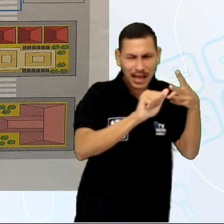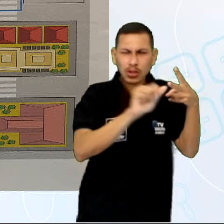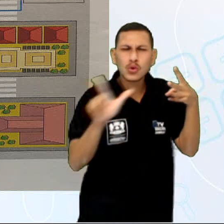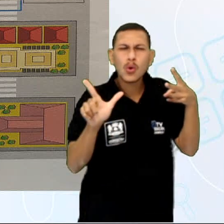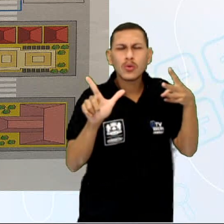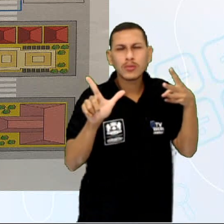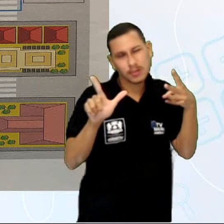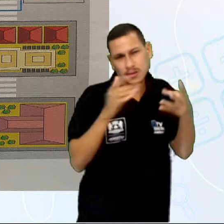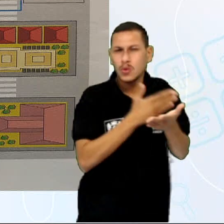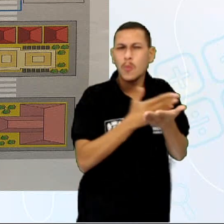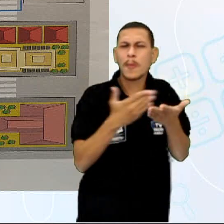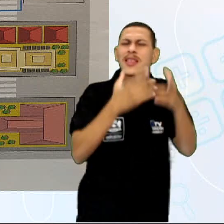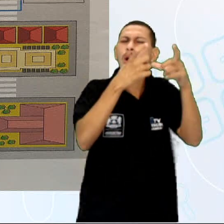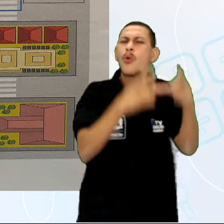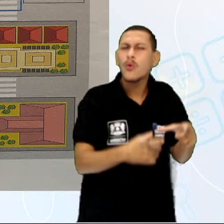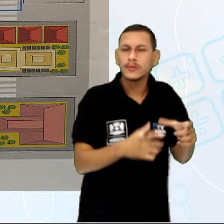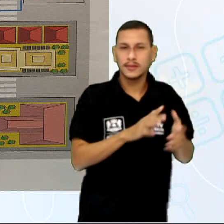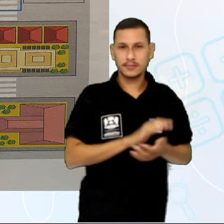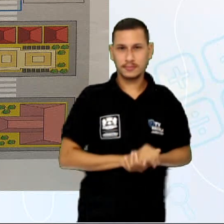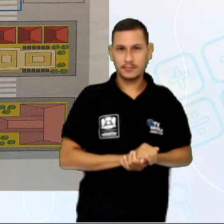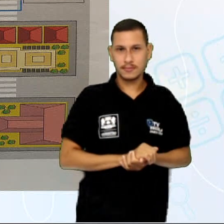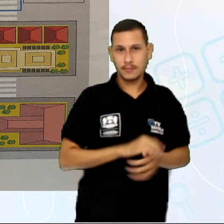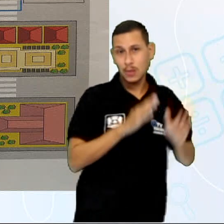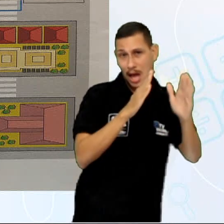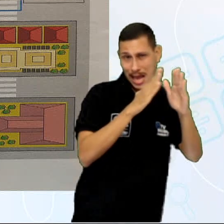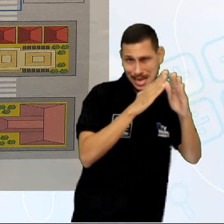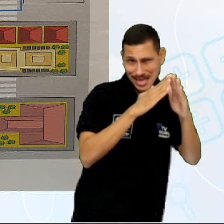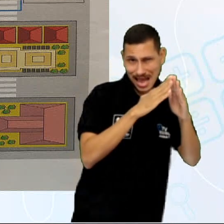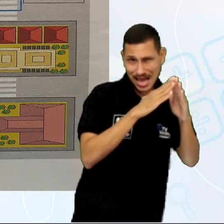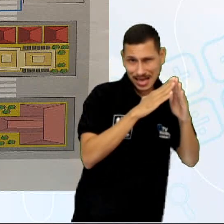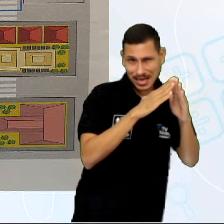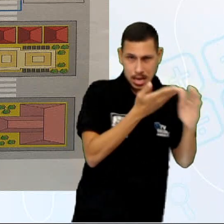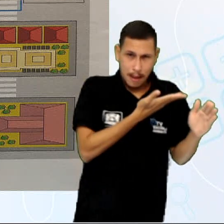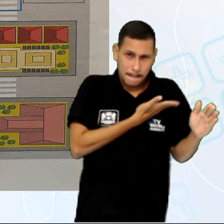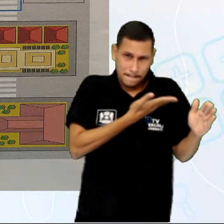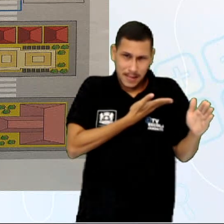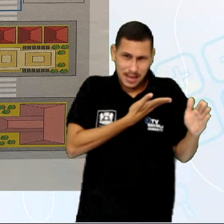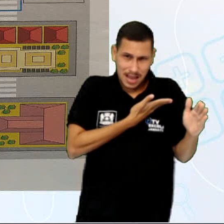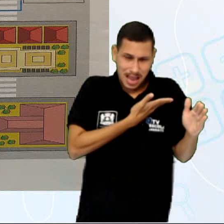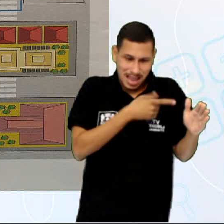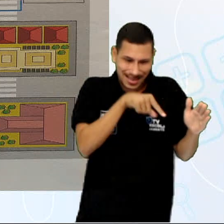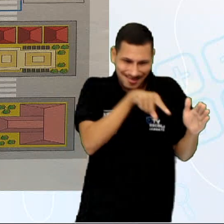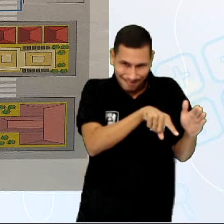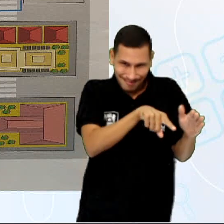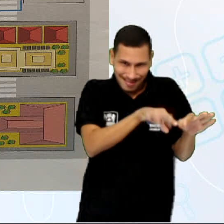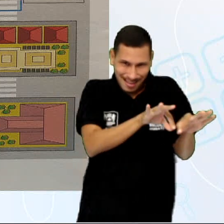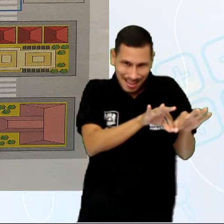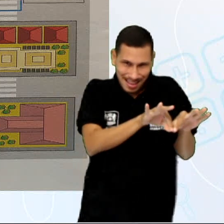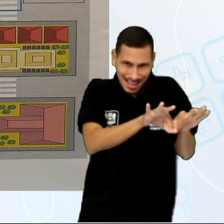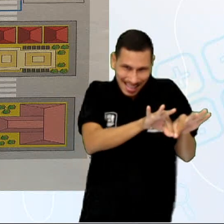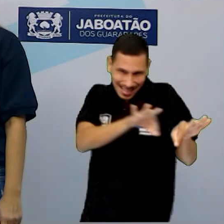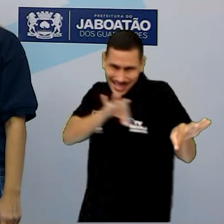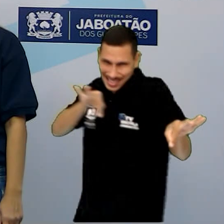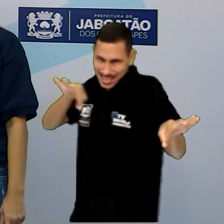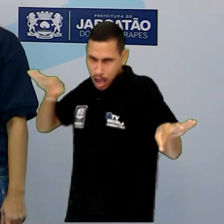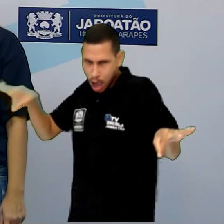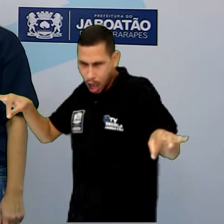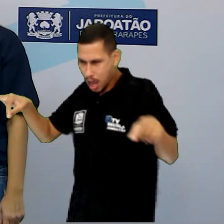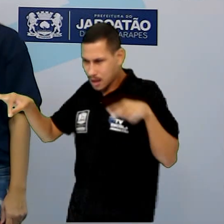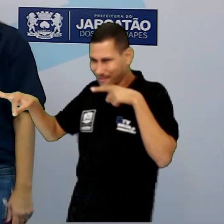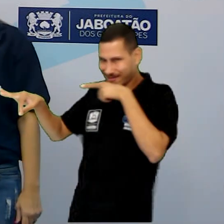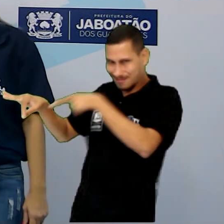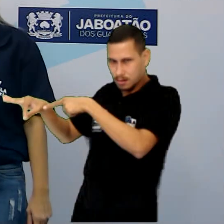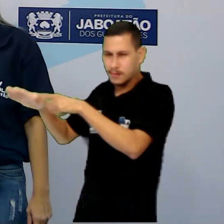onde? Ele sai da casa de Jéssica e vai para a escola, não é?